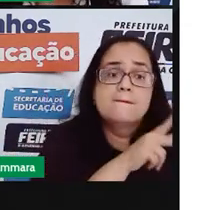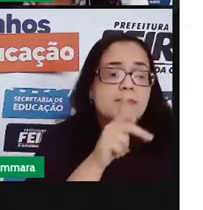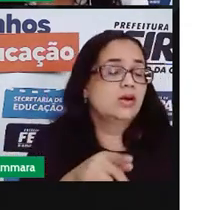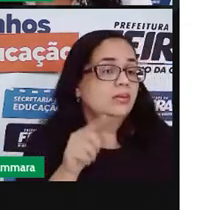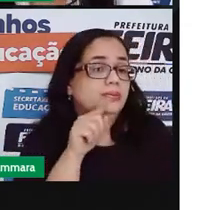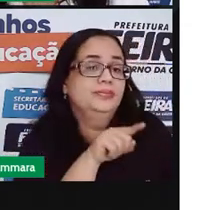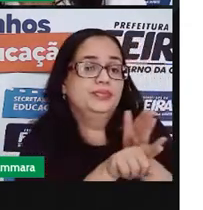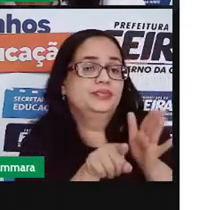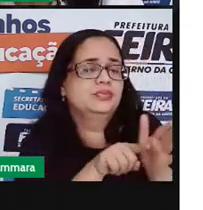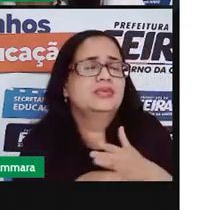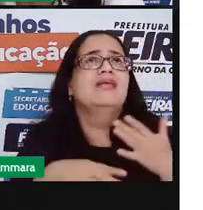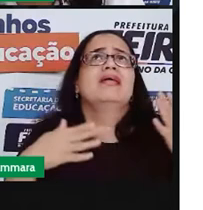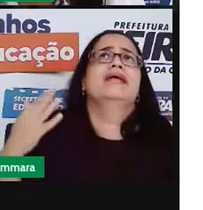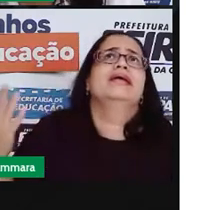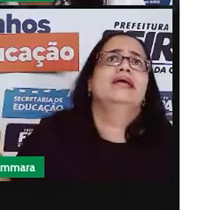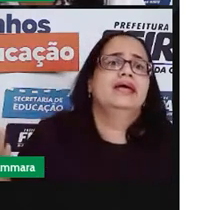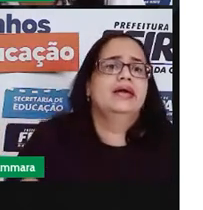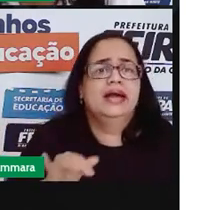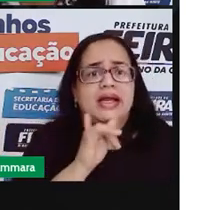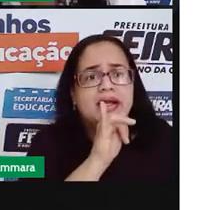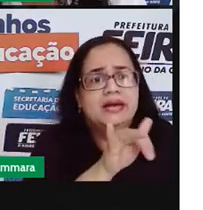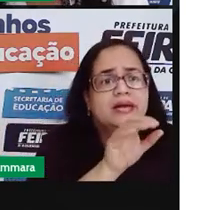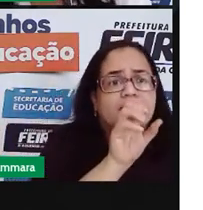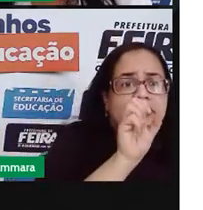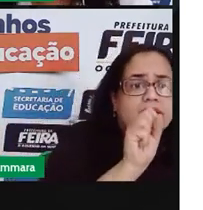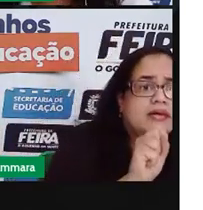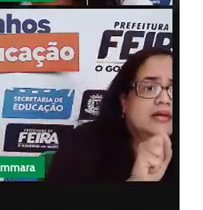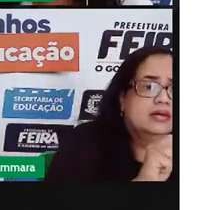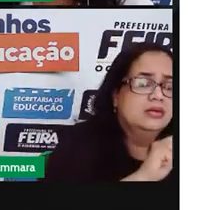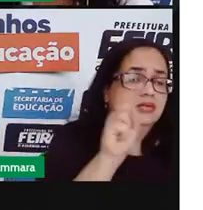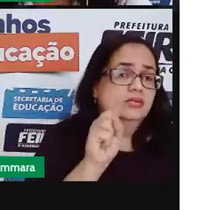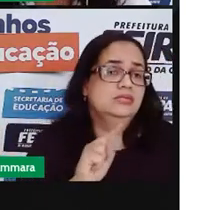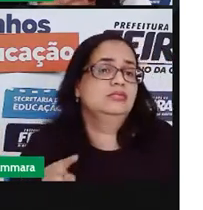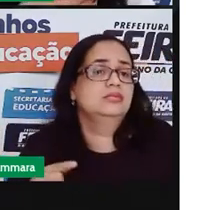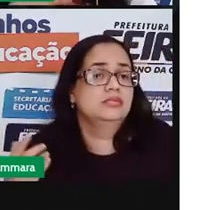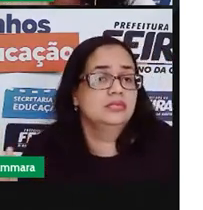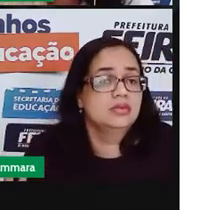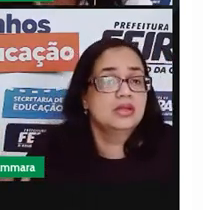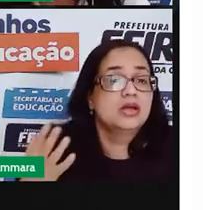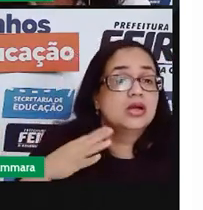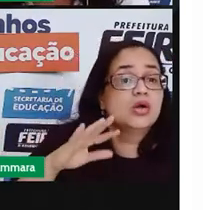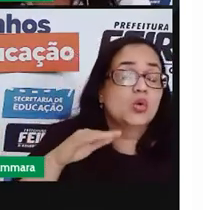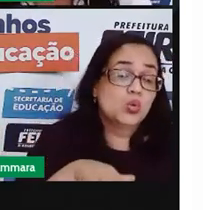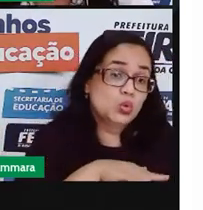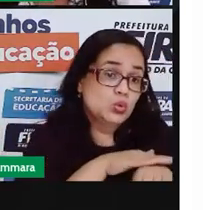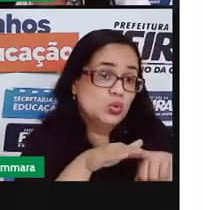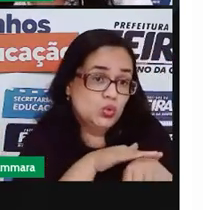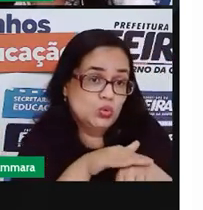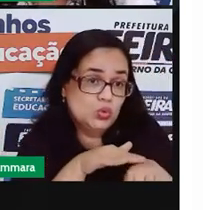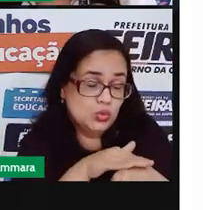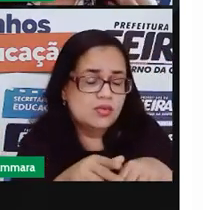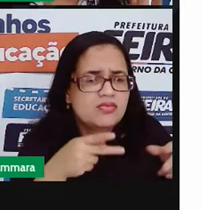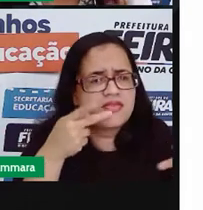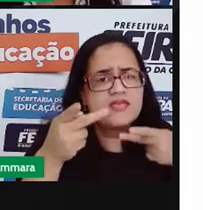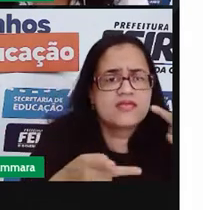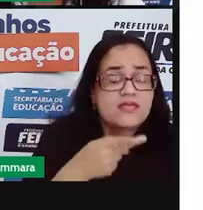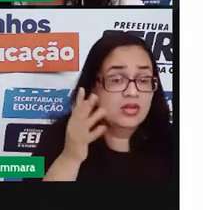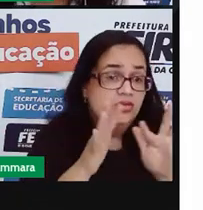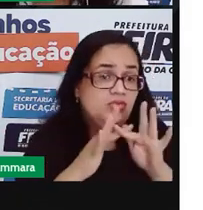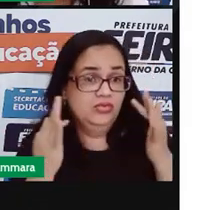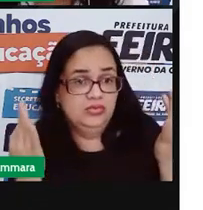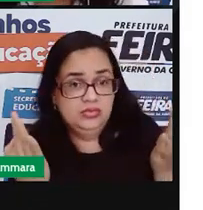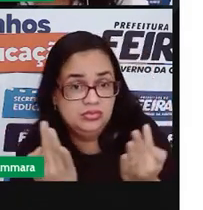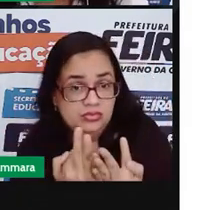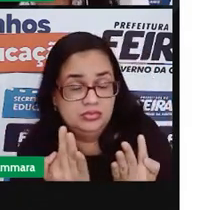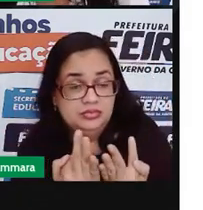perguntando se avisa com Z ou com S. Não. Quando a gente conversa, quando a gente está conversando com a família,